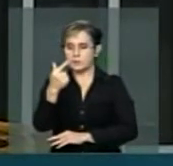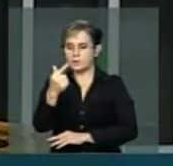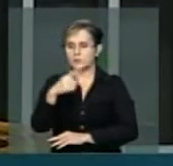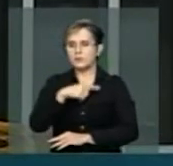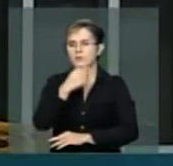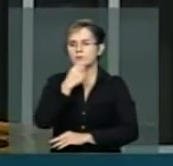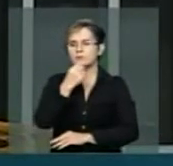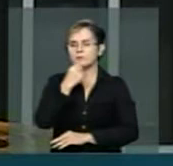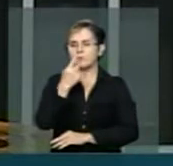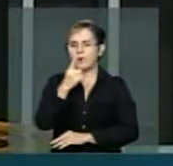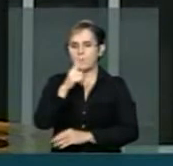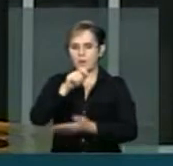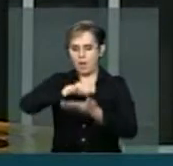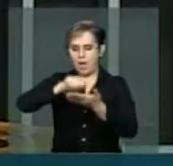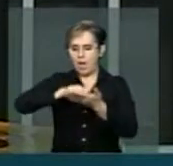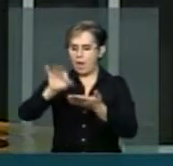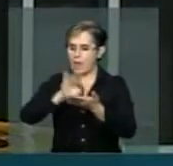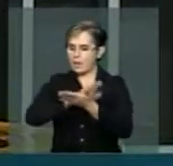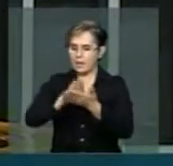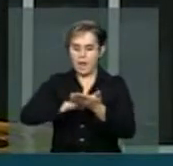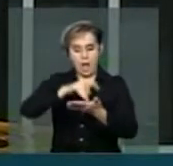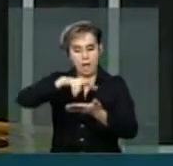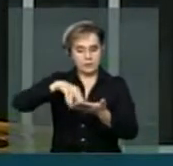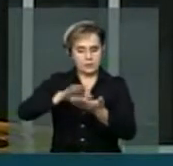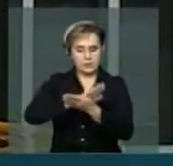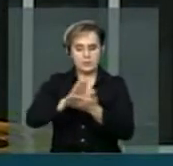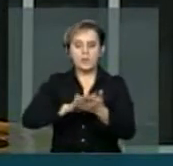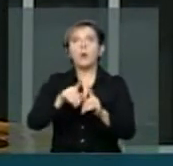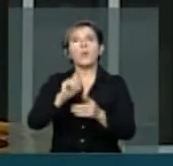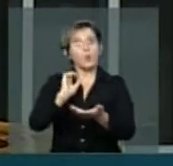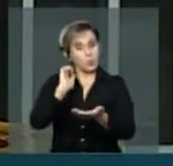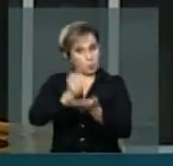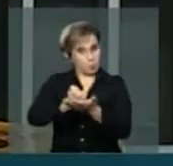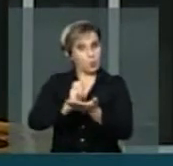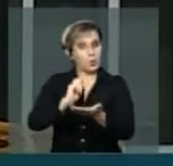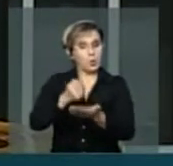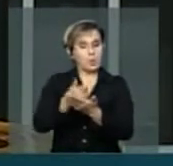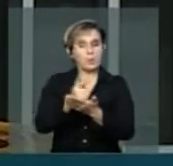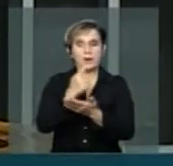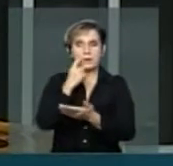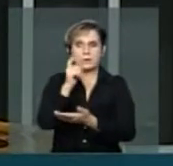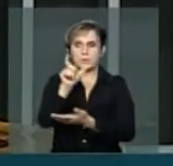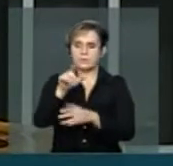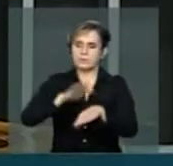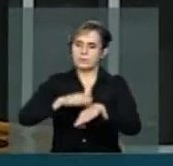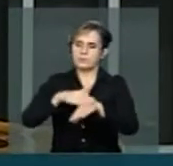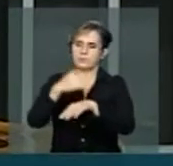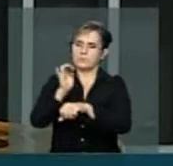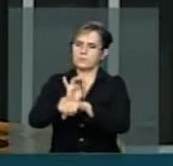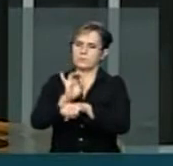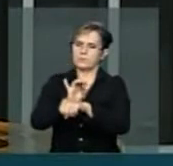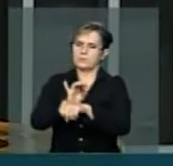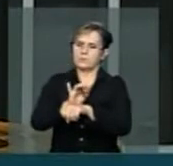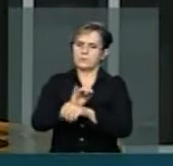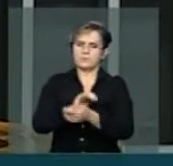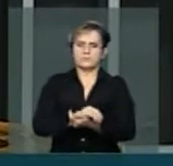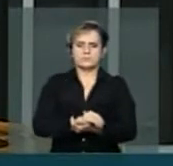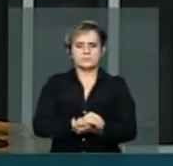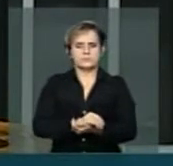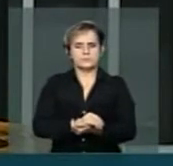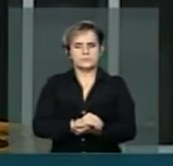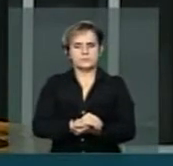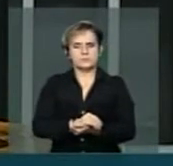que compraram a carteira de motorista do Estado. O que você desse